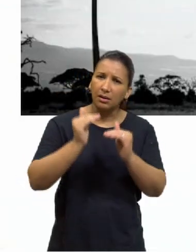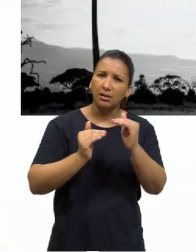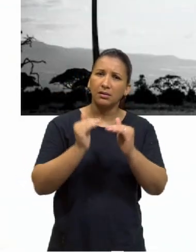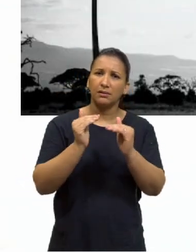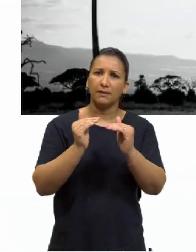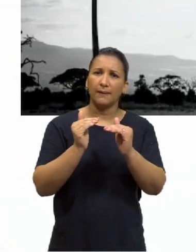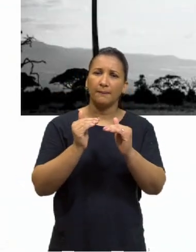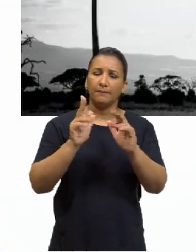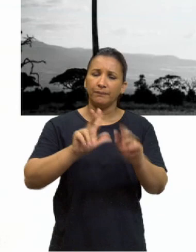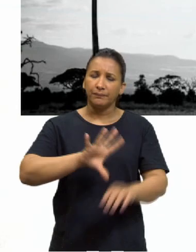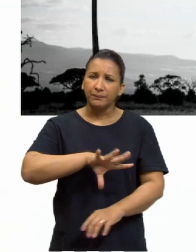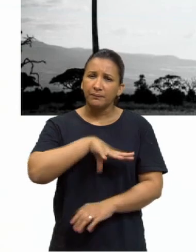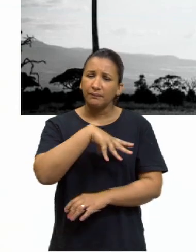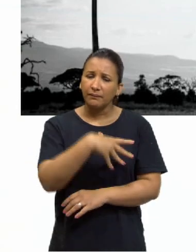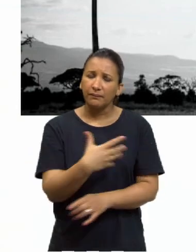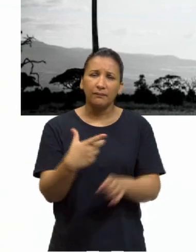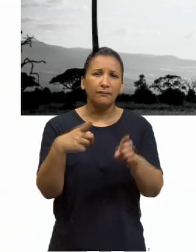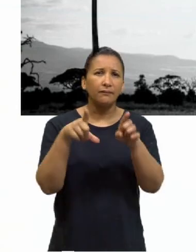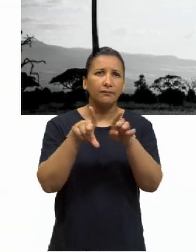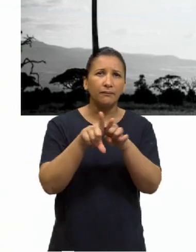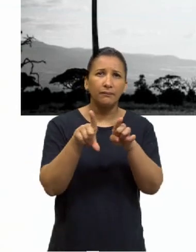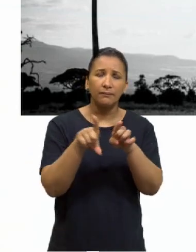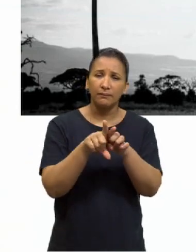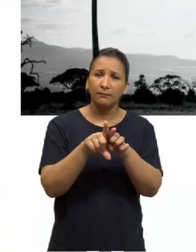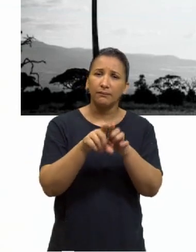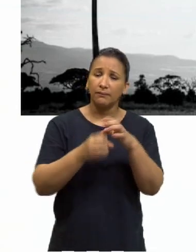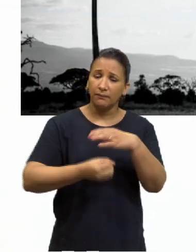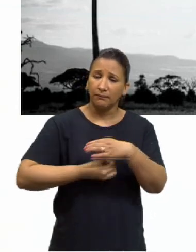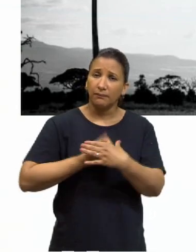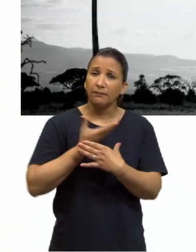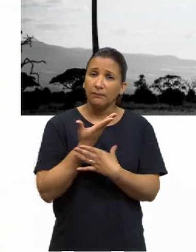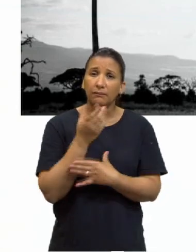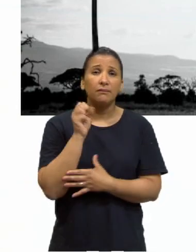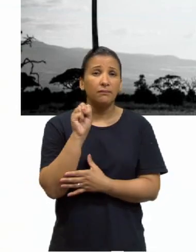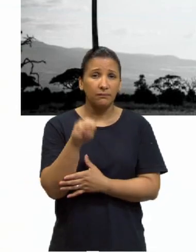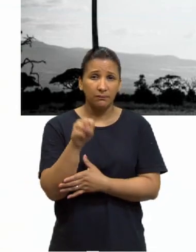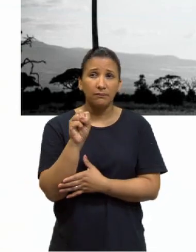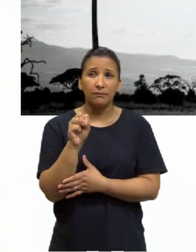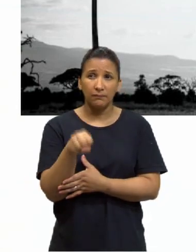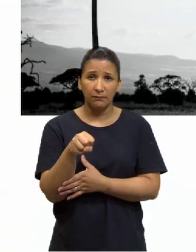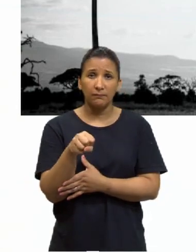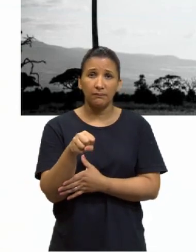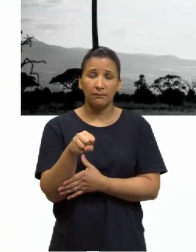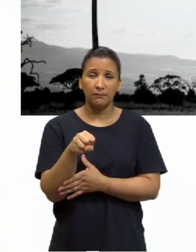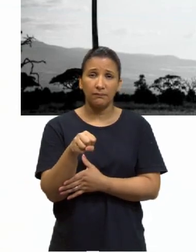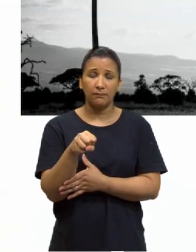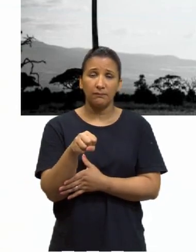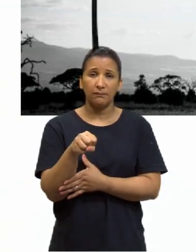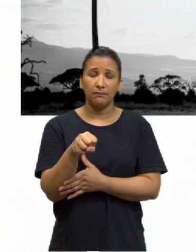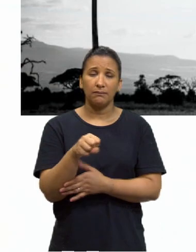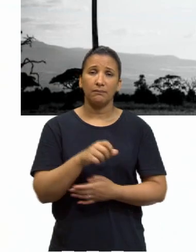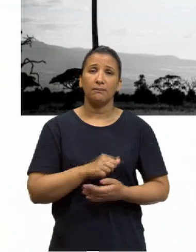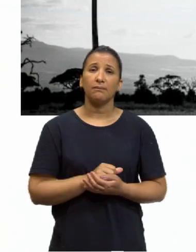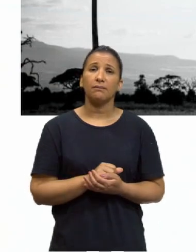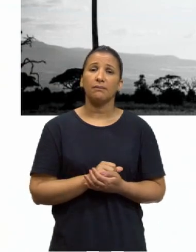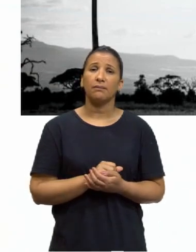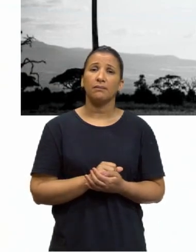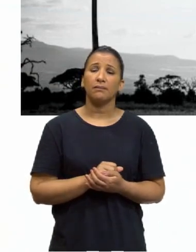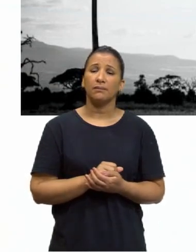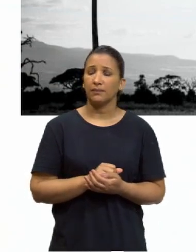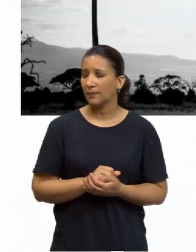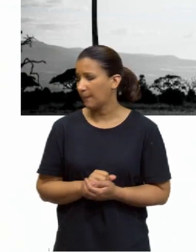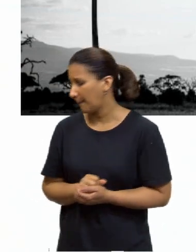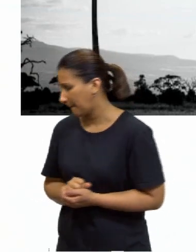A coragem seria uma virtude. Sim, coragem é a virtude. situada